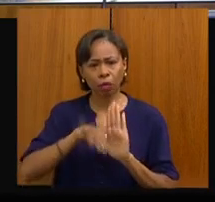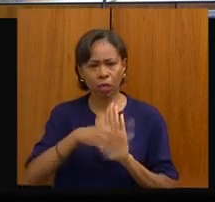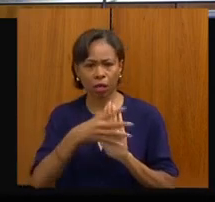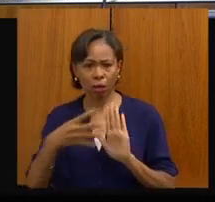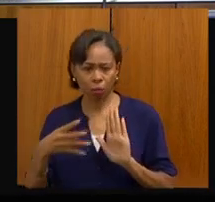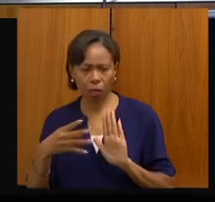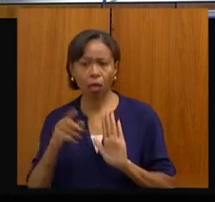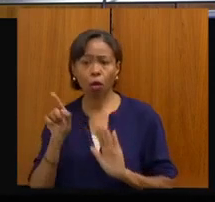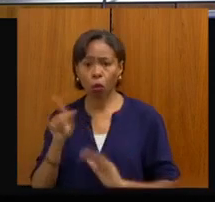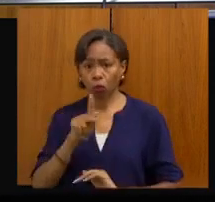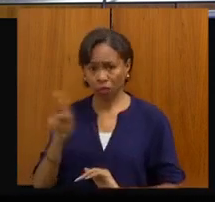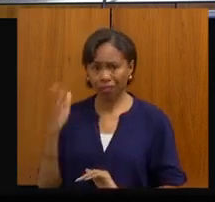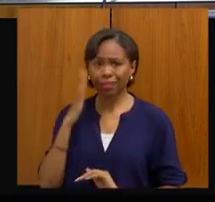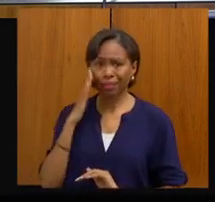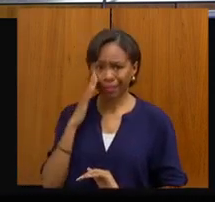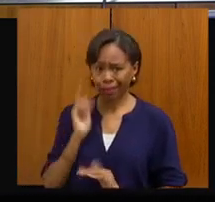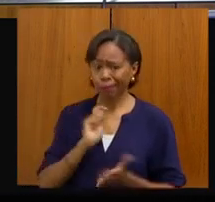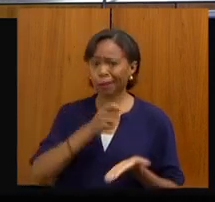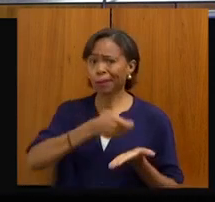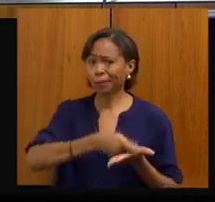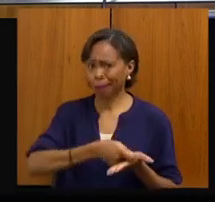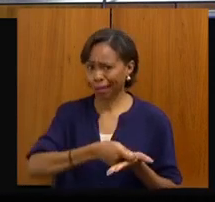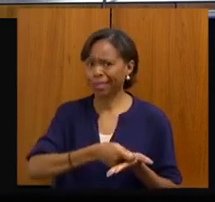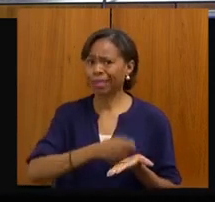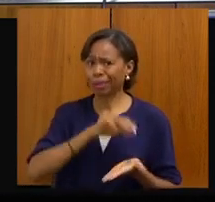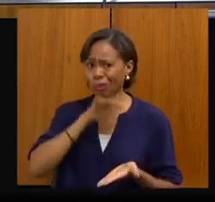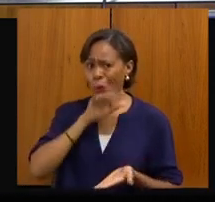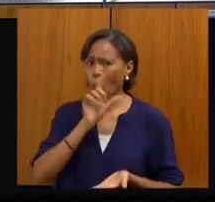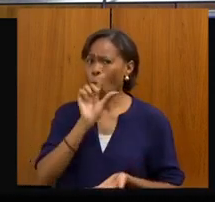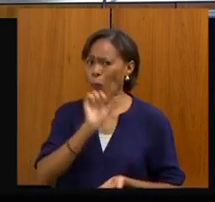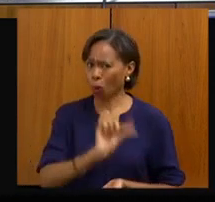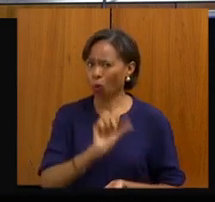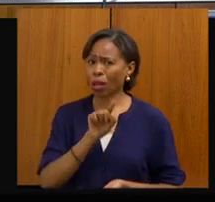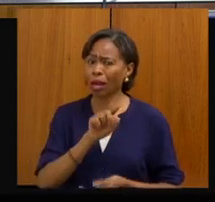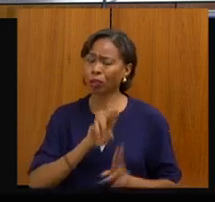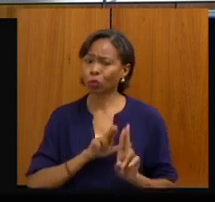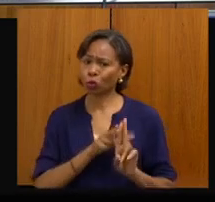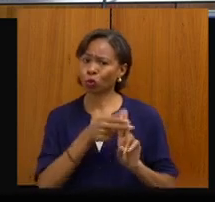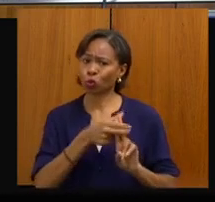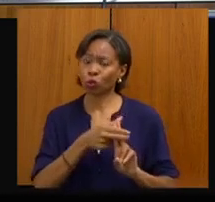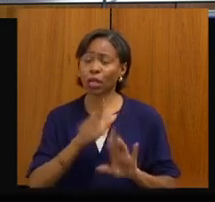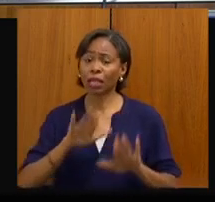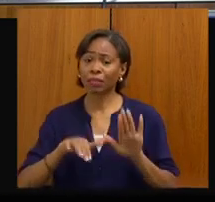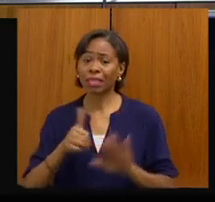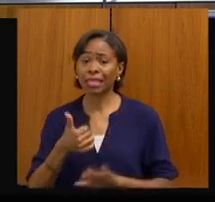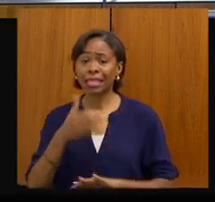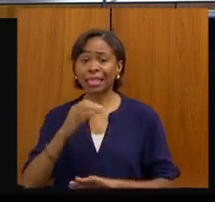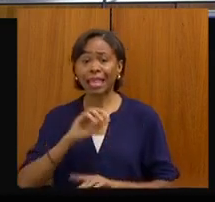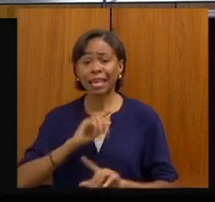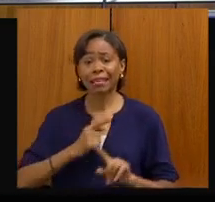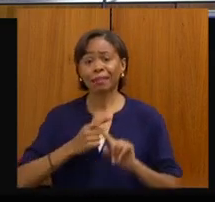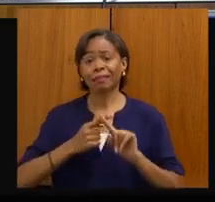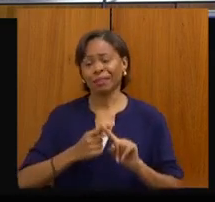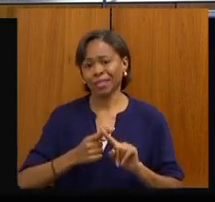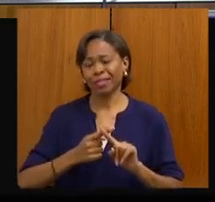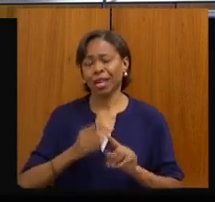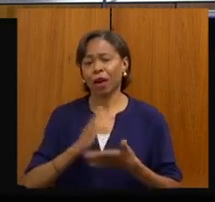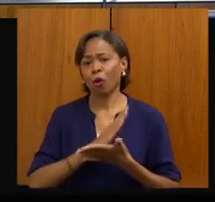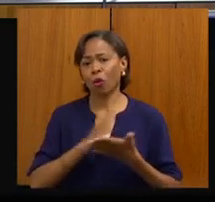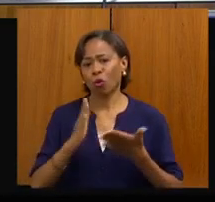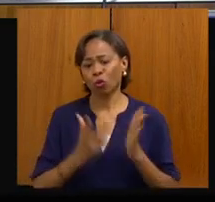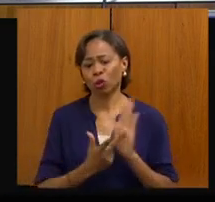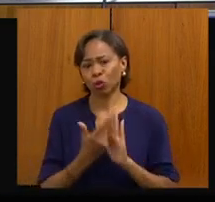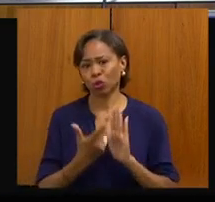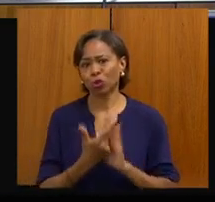saber o quanto que é mal remunerada a tabela do SUS. A gente chega a pagar até 10 vezes alguns procedimentos do valor da tabela SUS. E a nossa